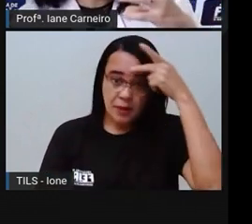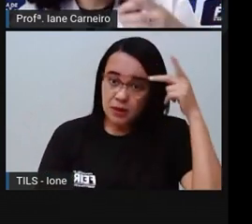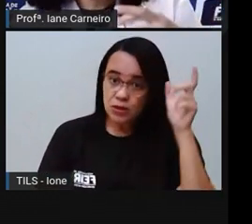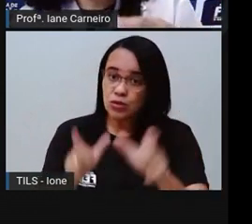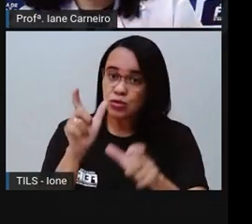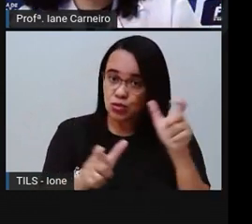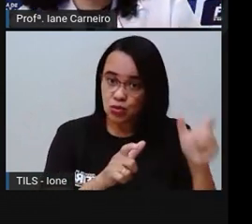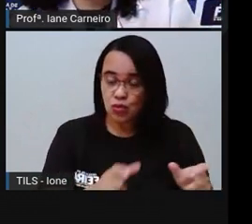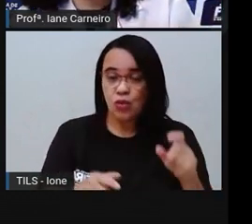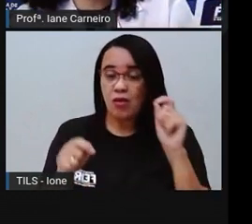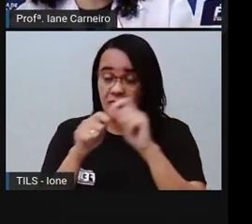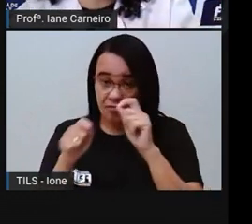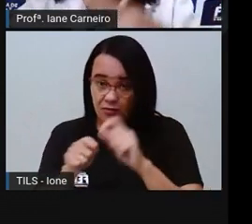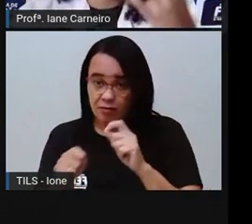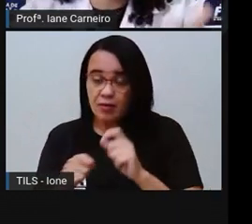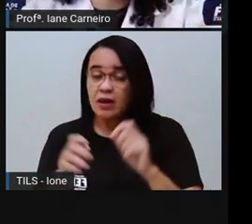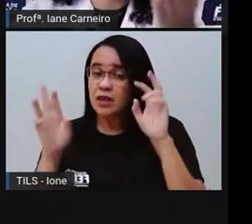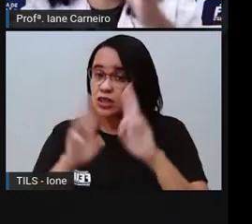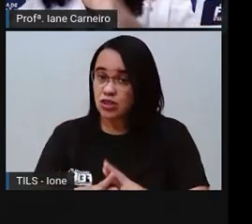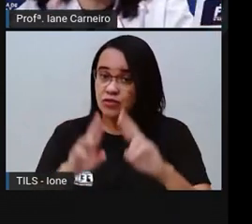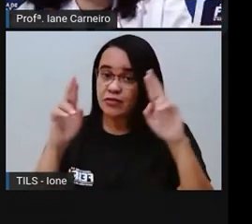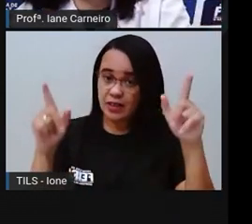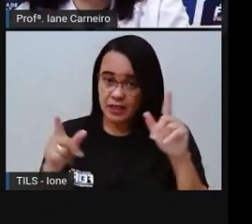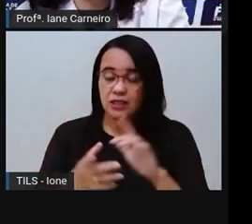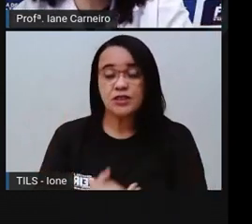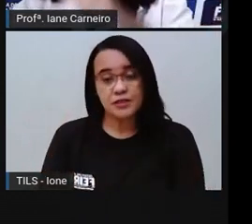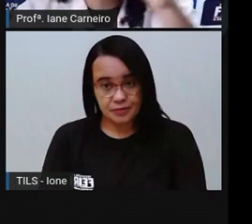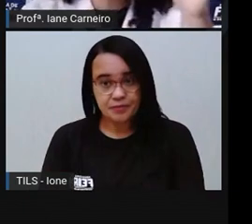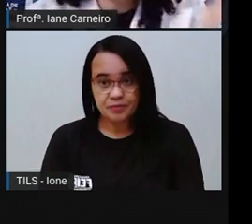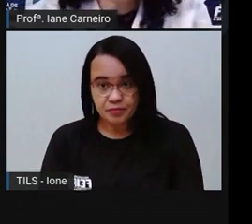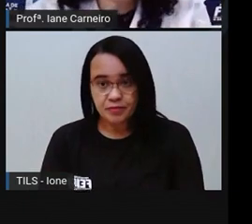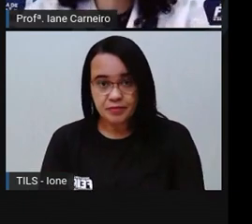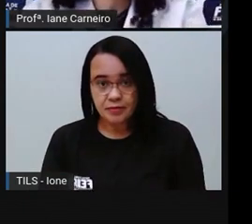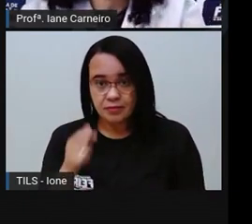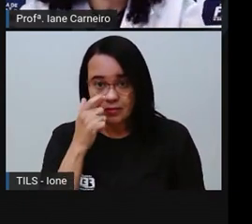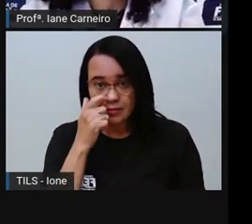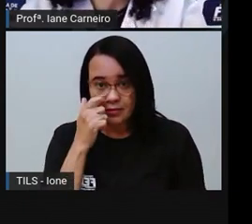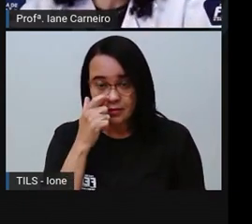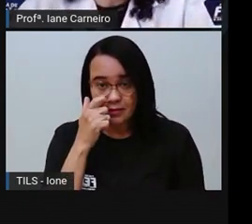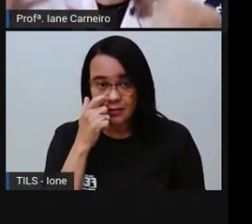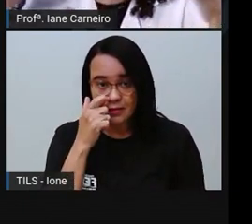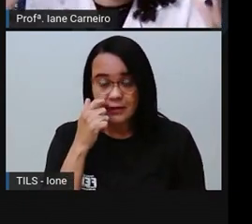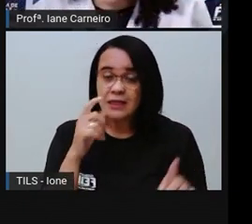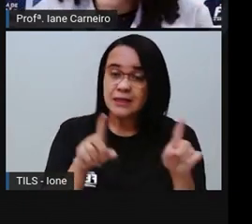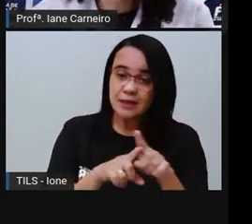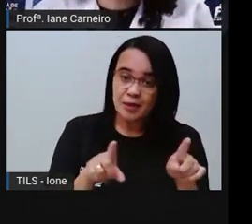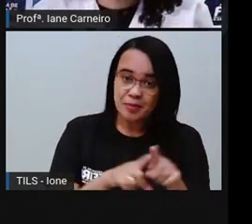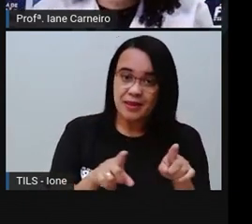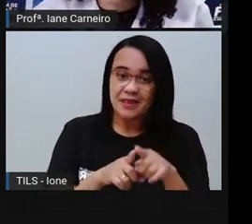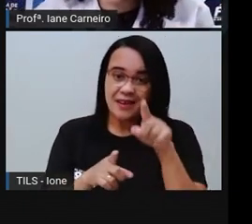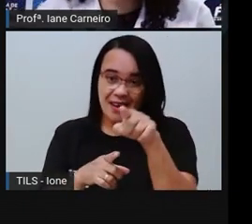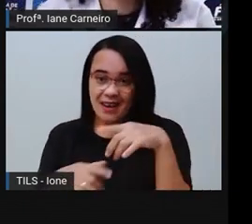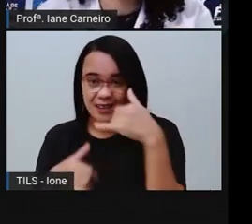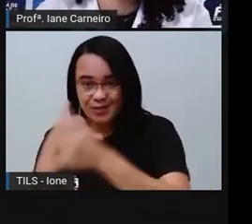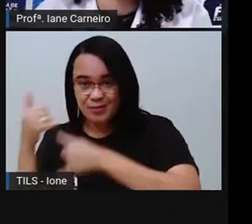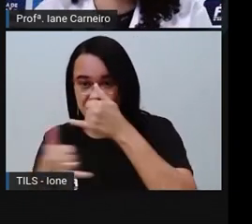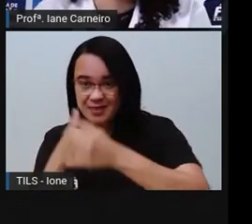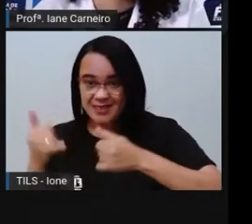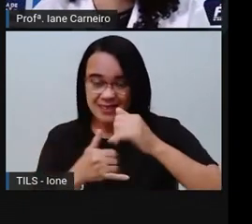E nessa igreja aqui, ó, tem coisas que a gente faz na igreja que não faz aqui no parque, né? Porque são diferentes, tá certo?